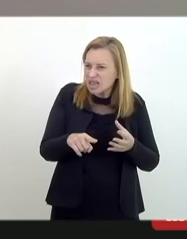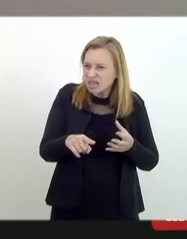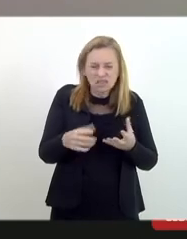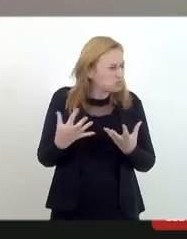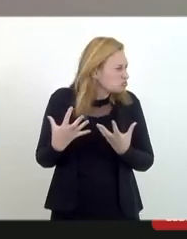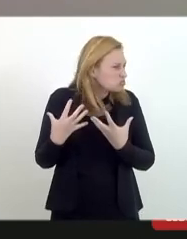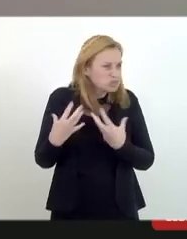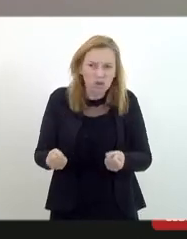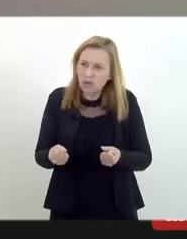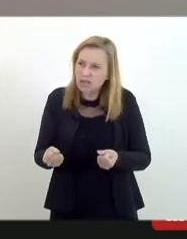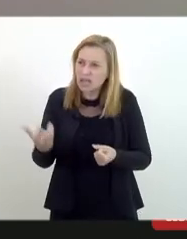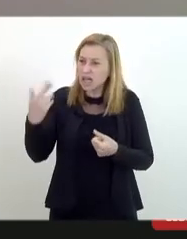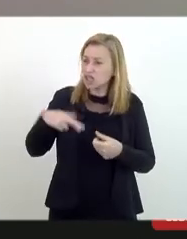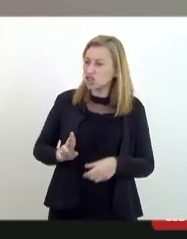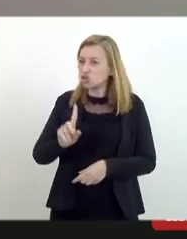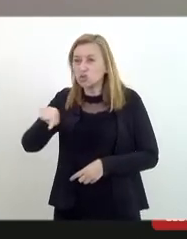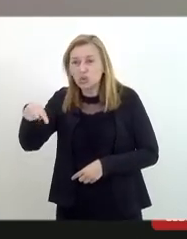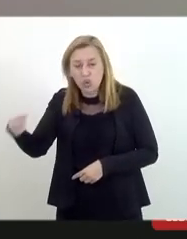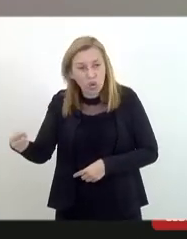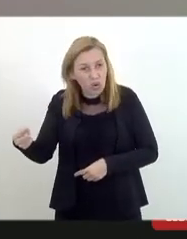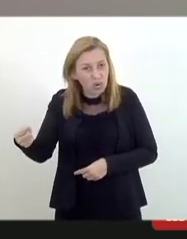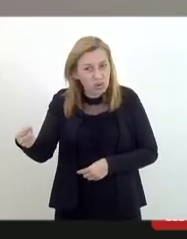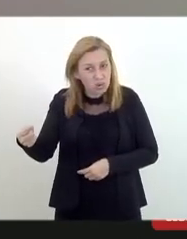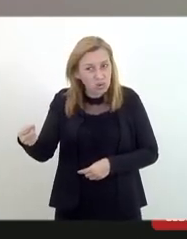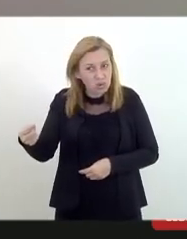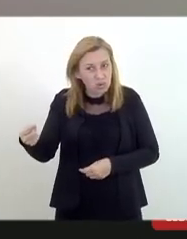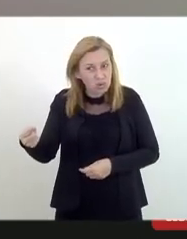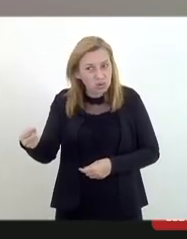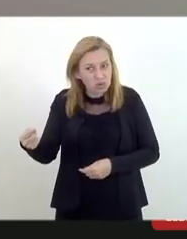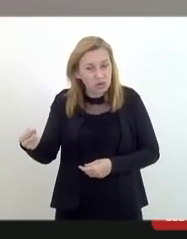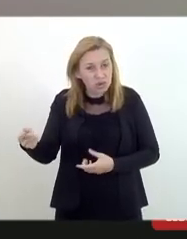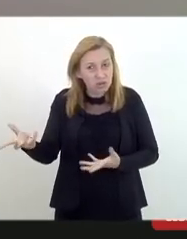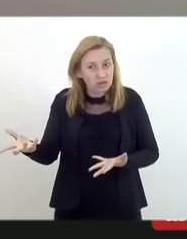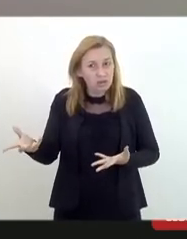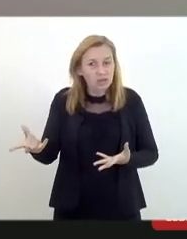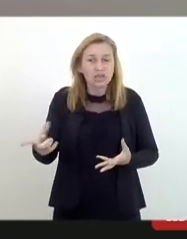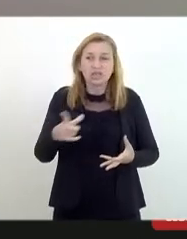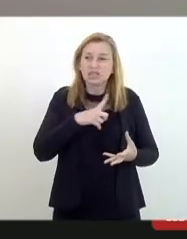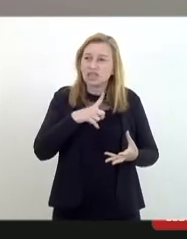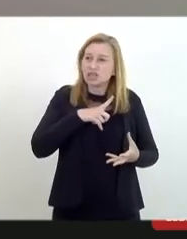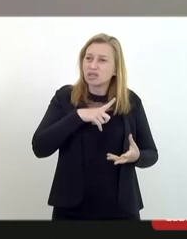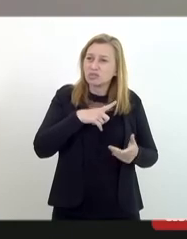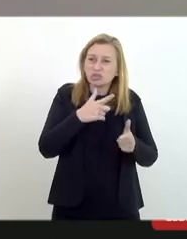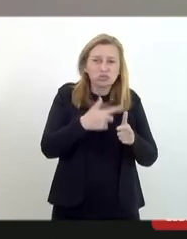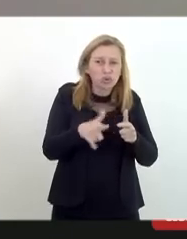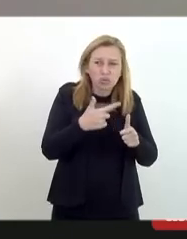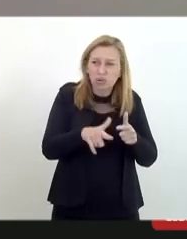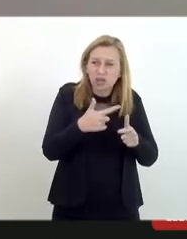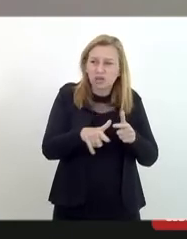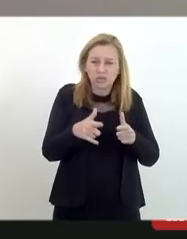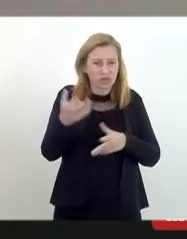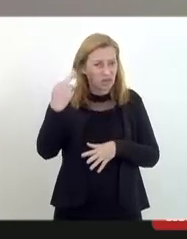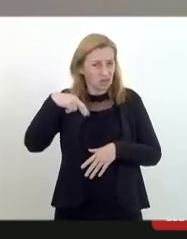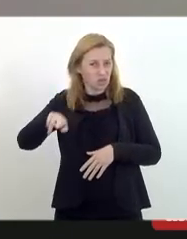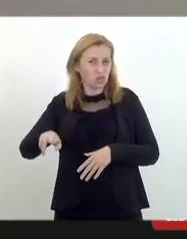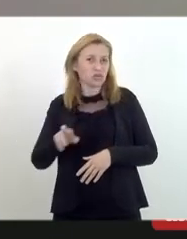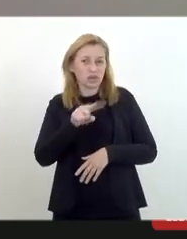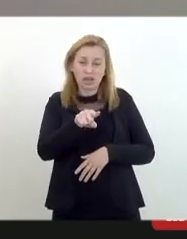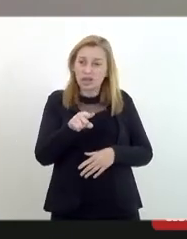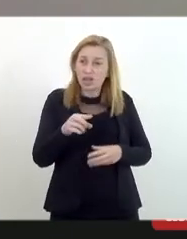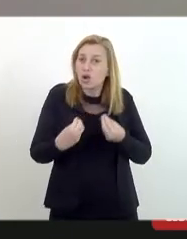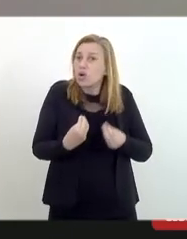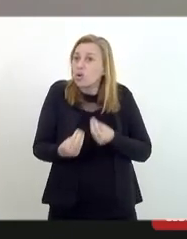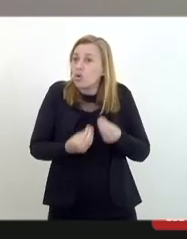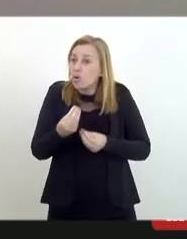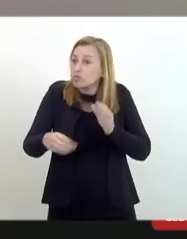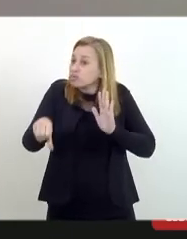temos discriminação preconceito temos terror religioso temos tortura religiosa temos de tudo como? temos